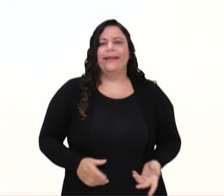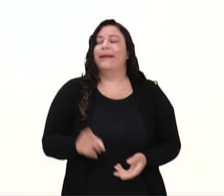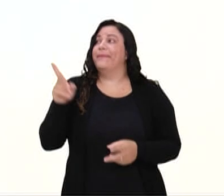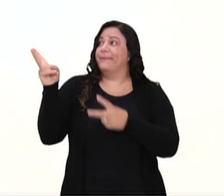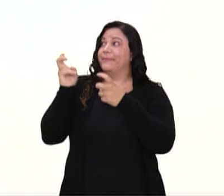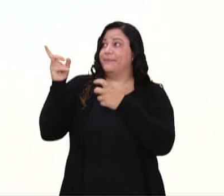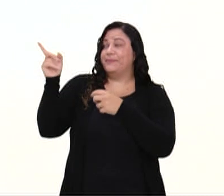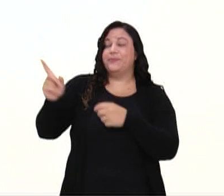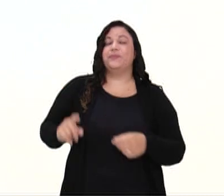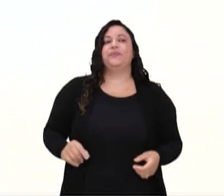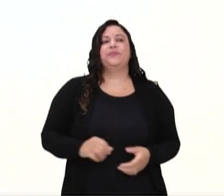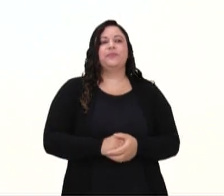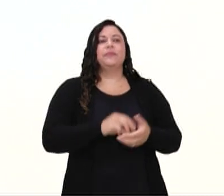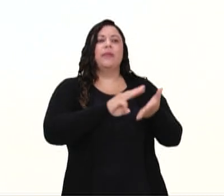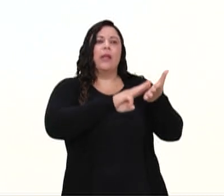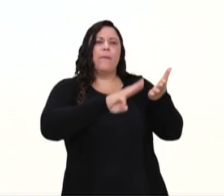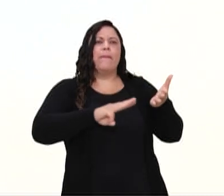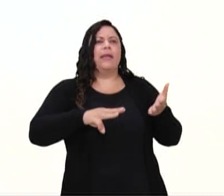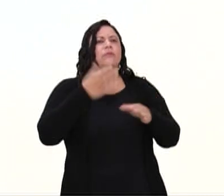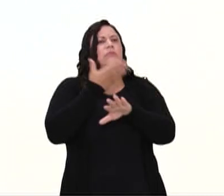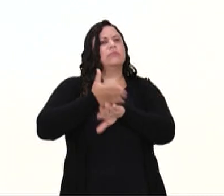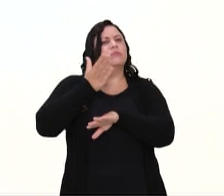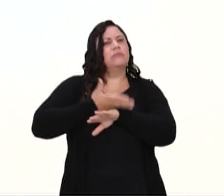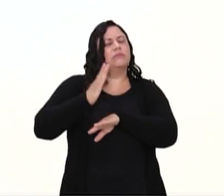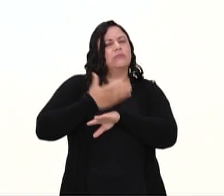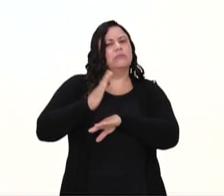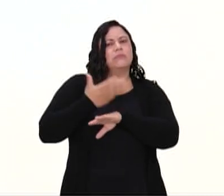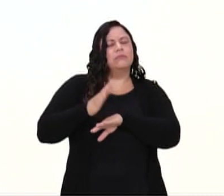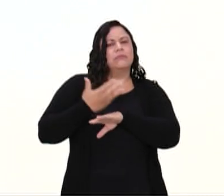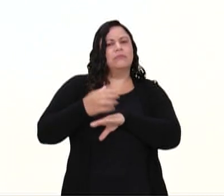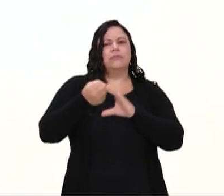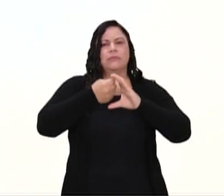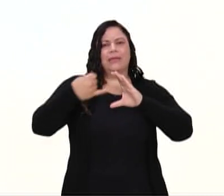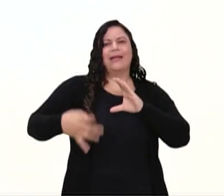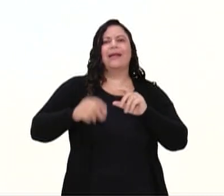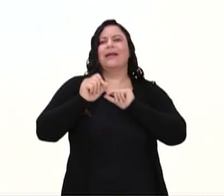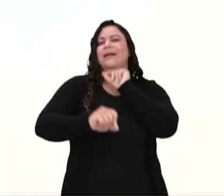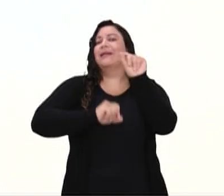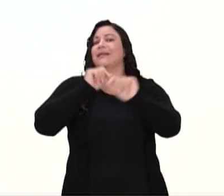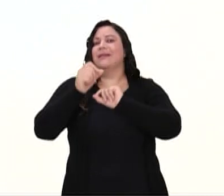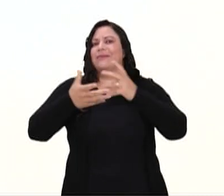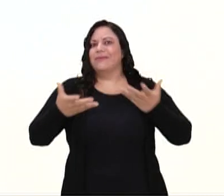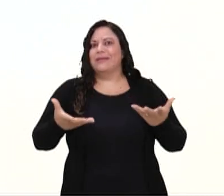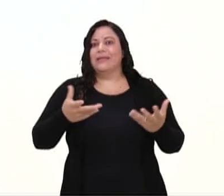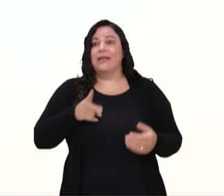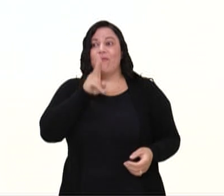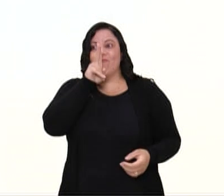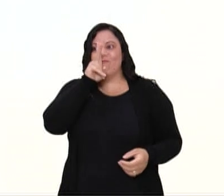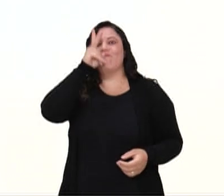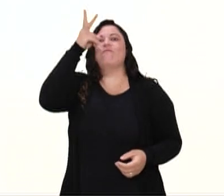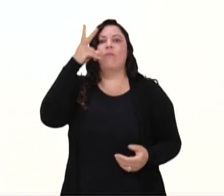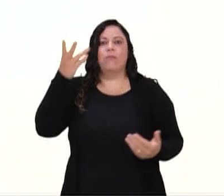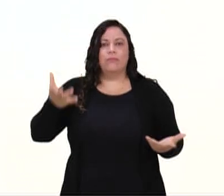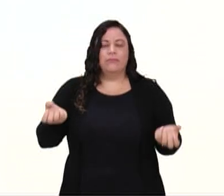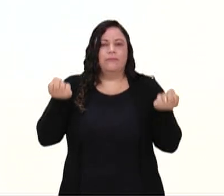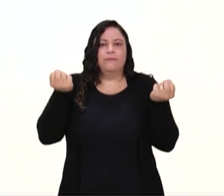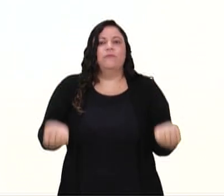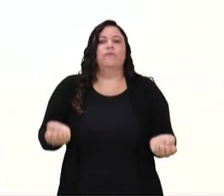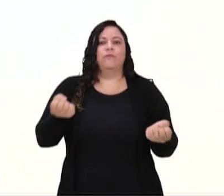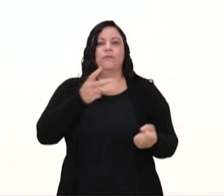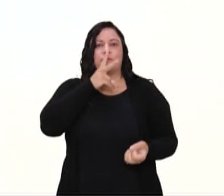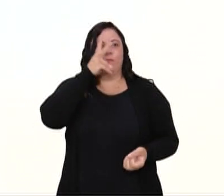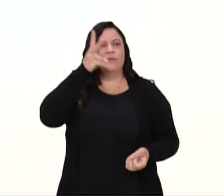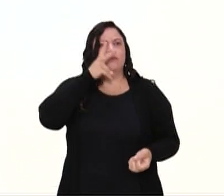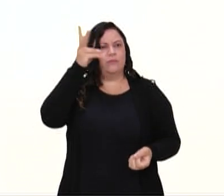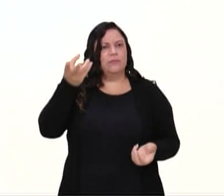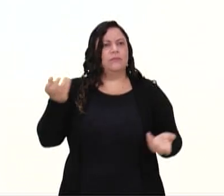método de treinamento que trabalha com atividades, gente, de alta intensidade. Então, o trabalho do crossfit é